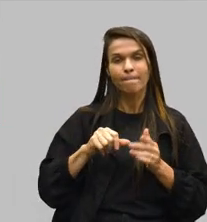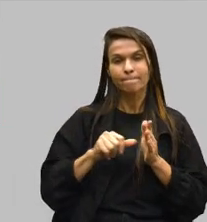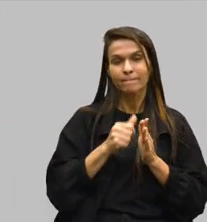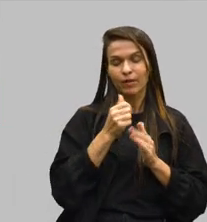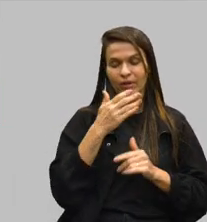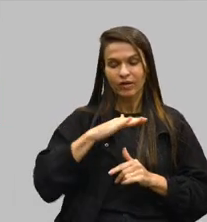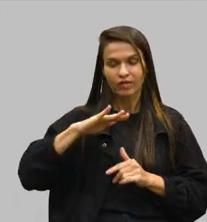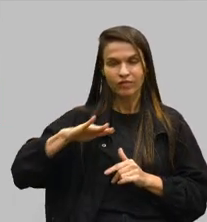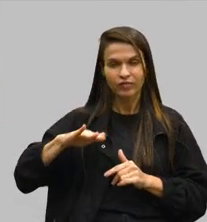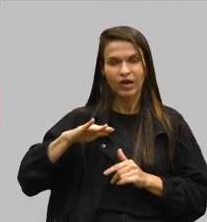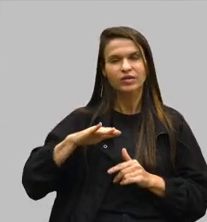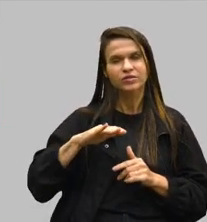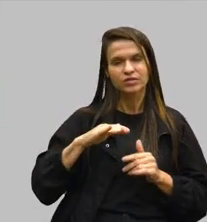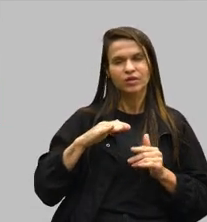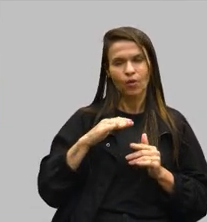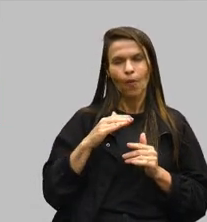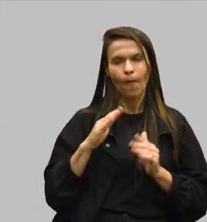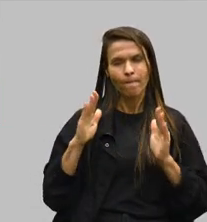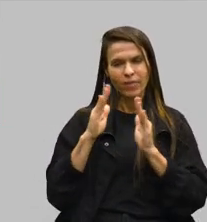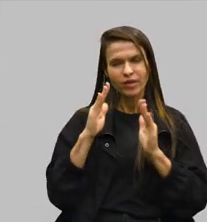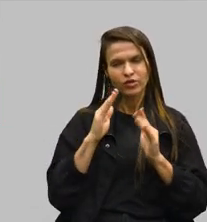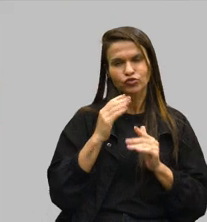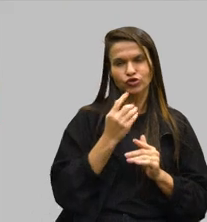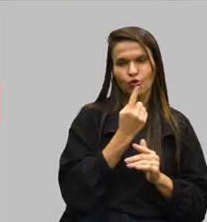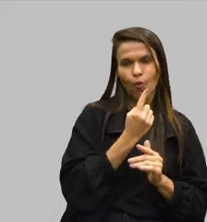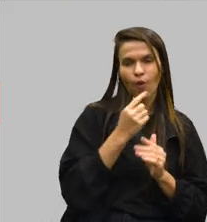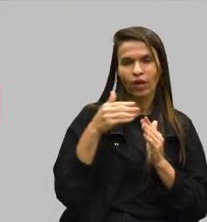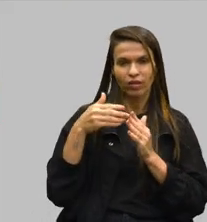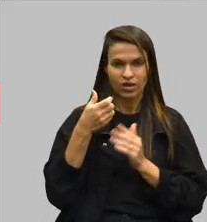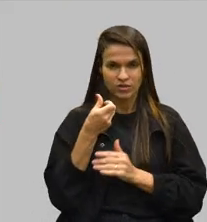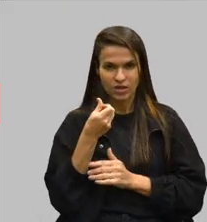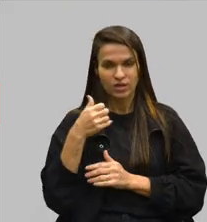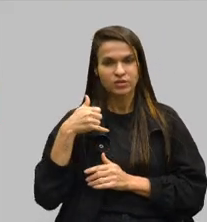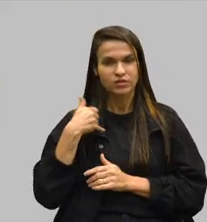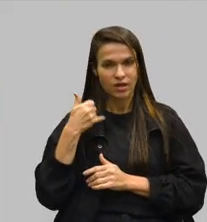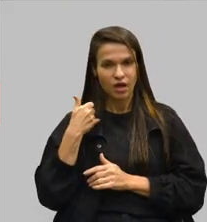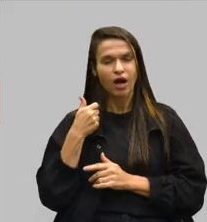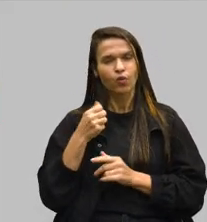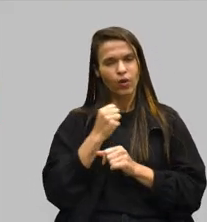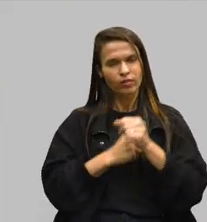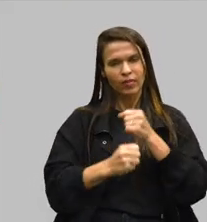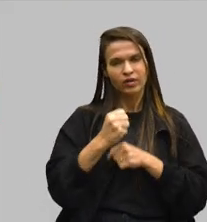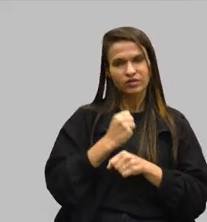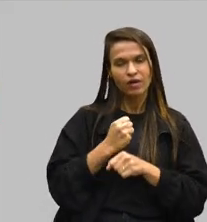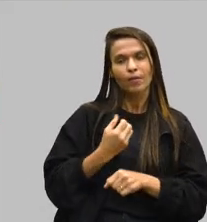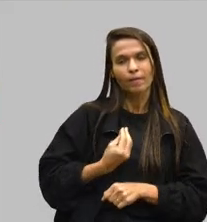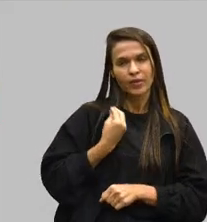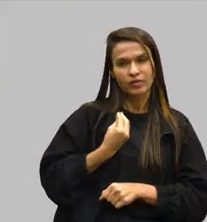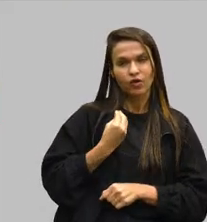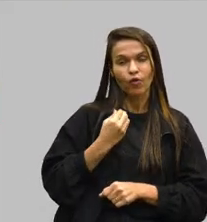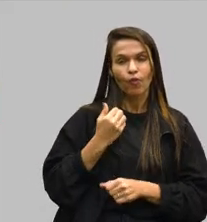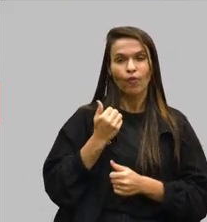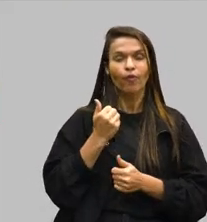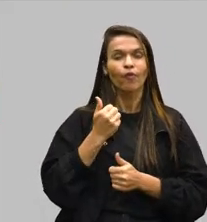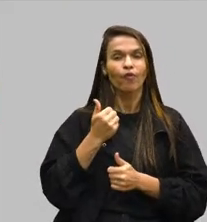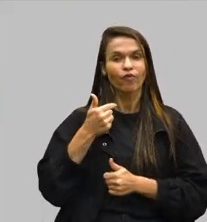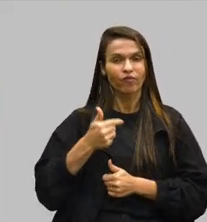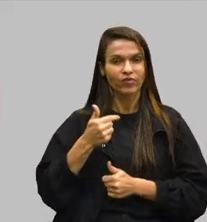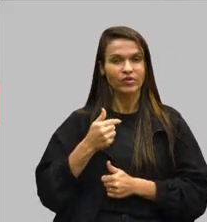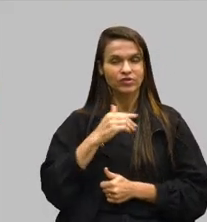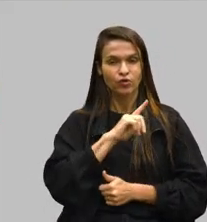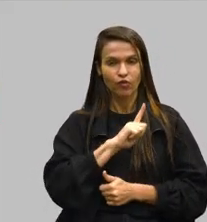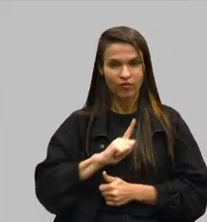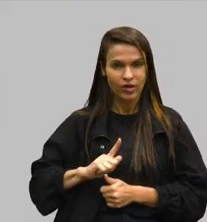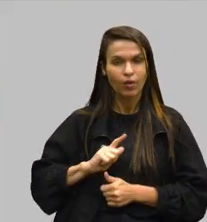anunciado também no mês passado, onde eu estive presente, junto com o vice-governador, que pôde anunciar a